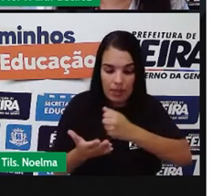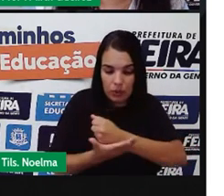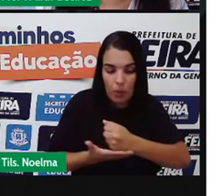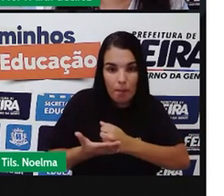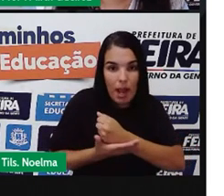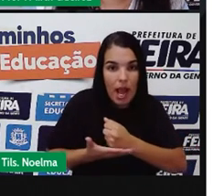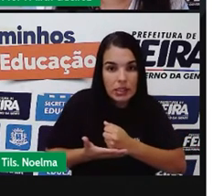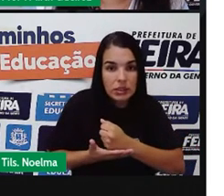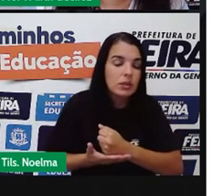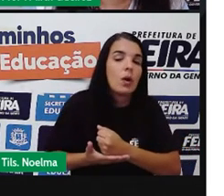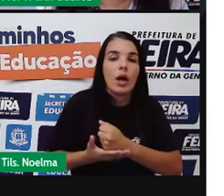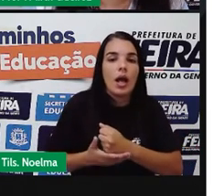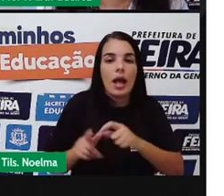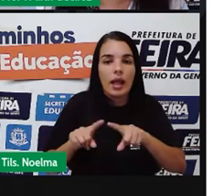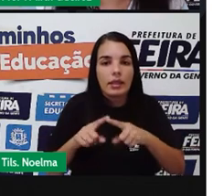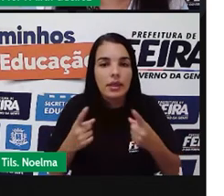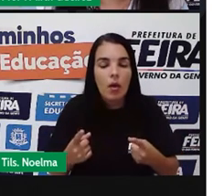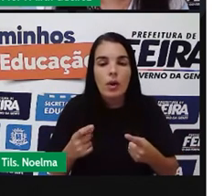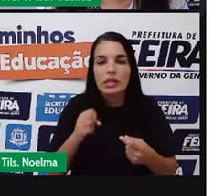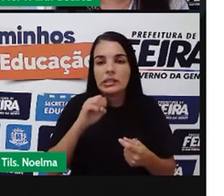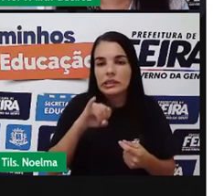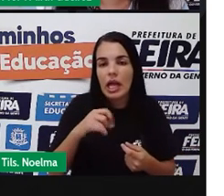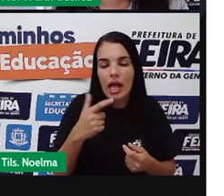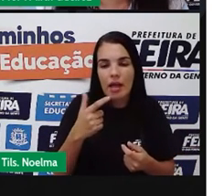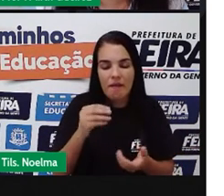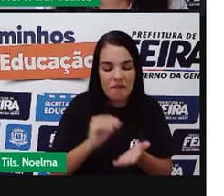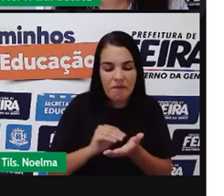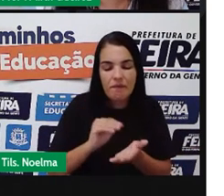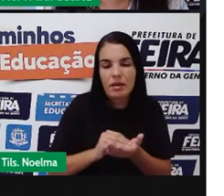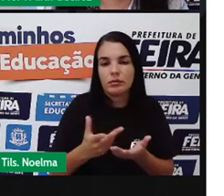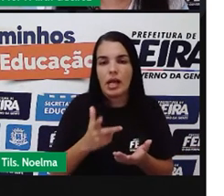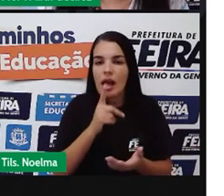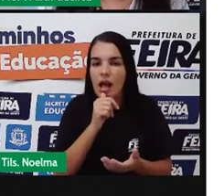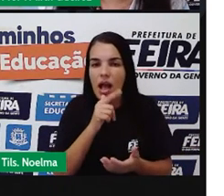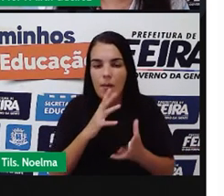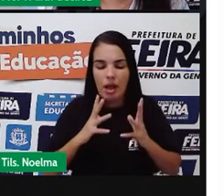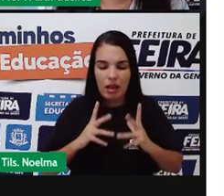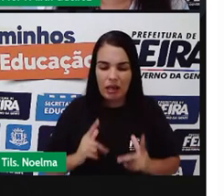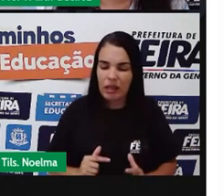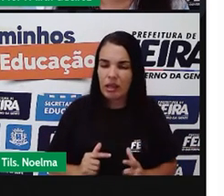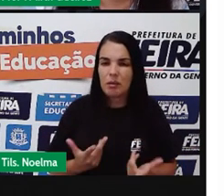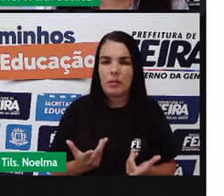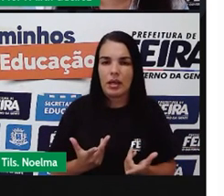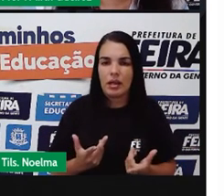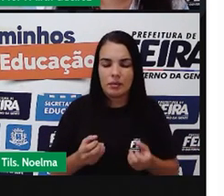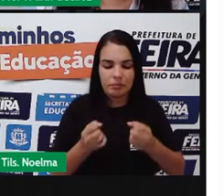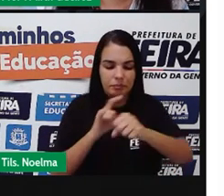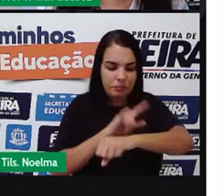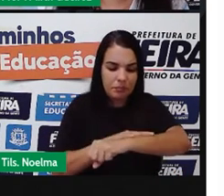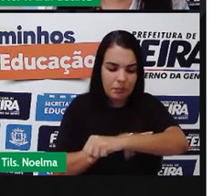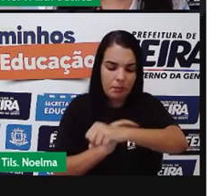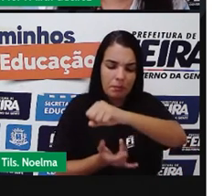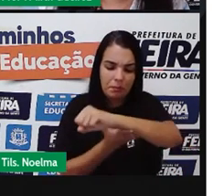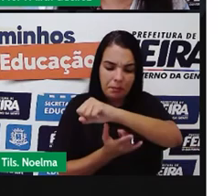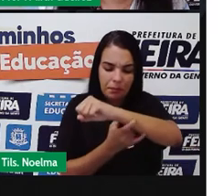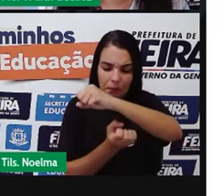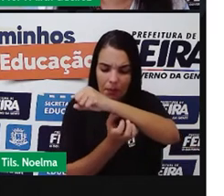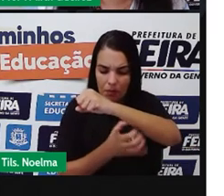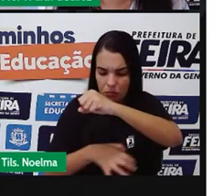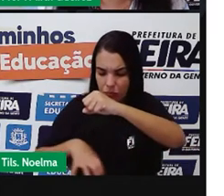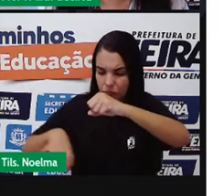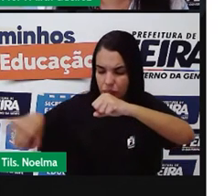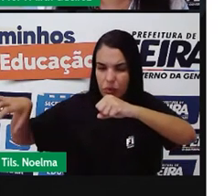causados pela falta de água tratada, pela falta de rede de esgoto, pela proliferação aí de